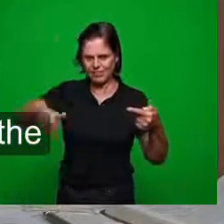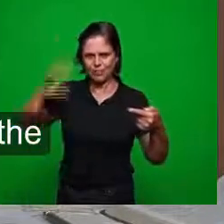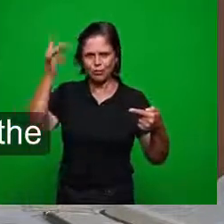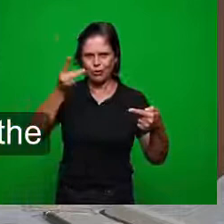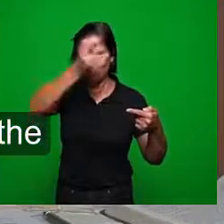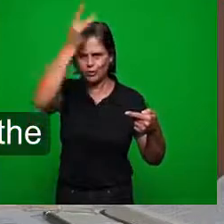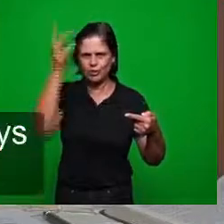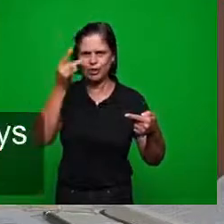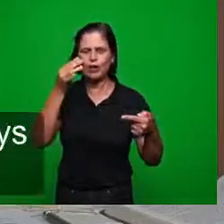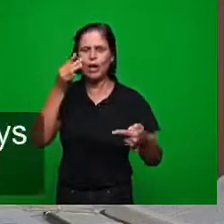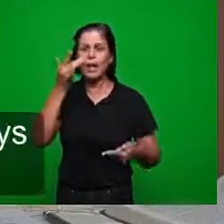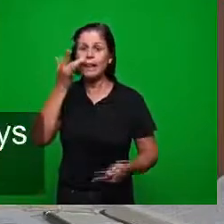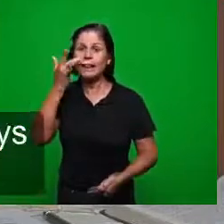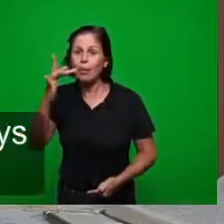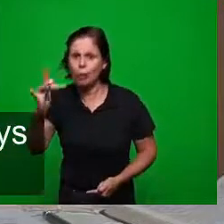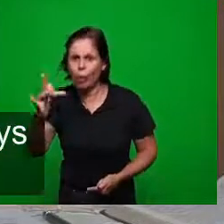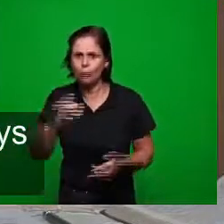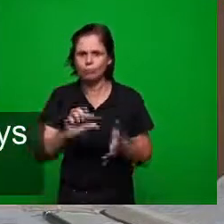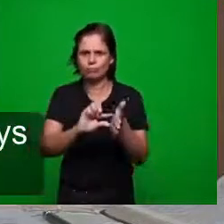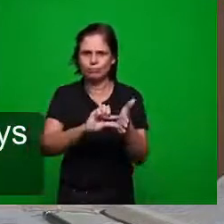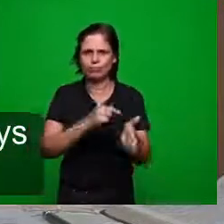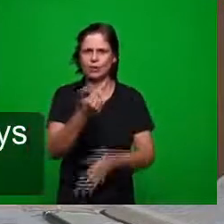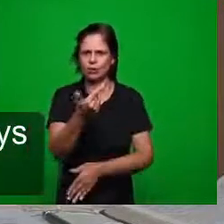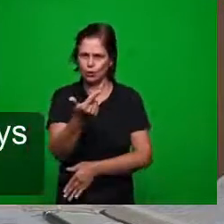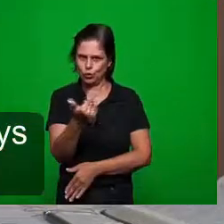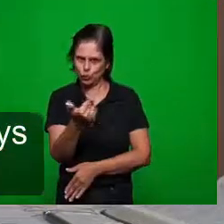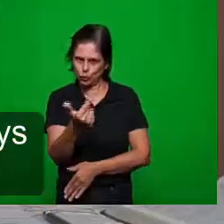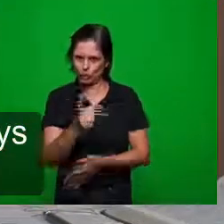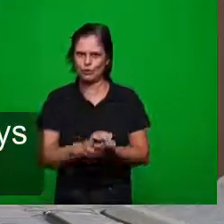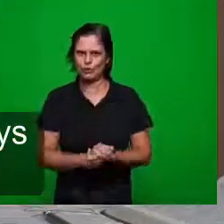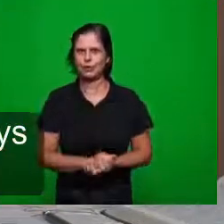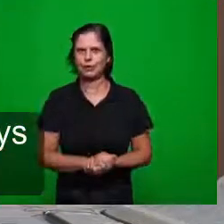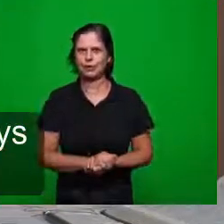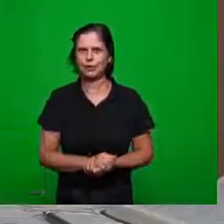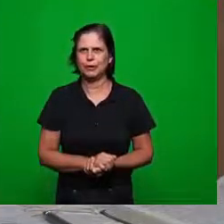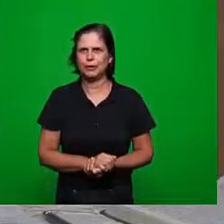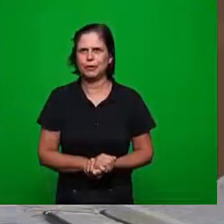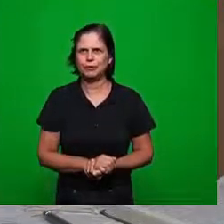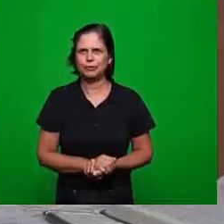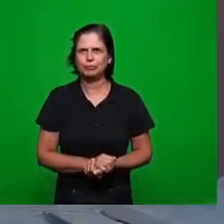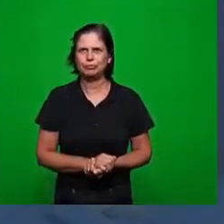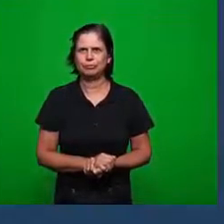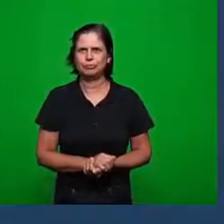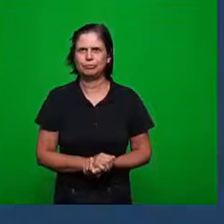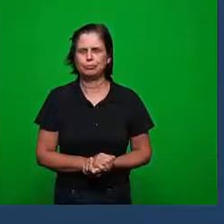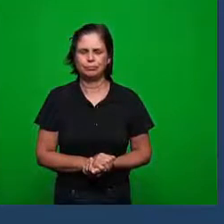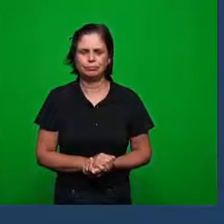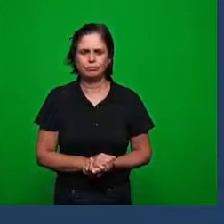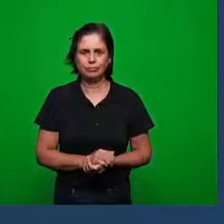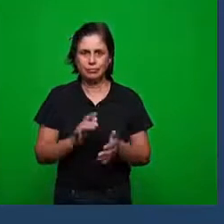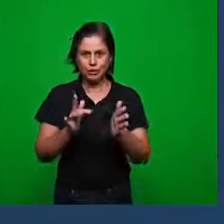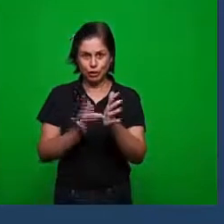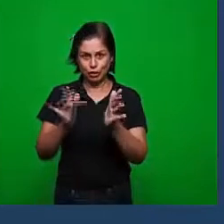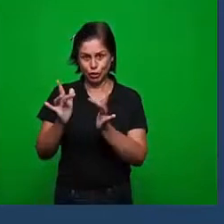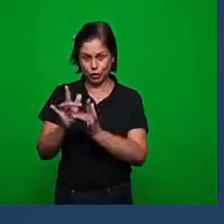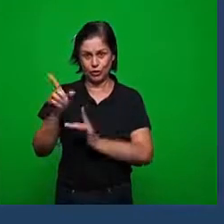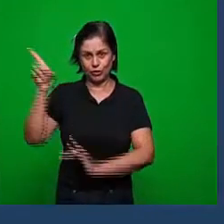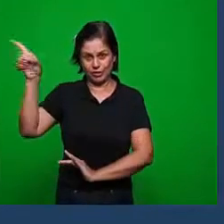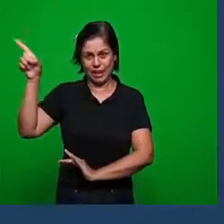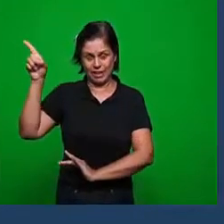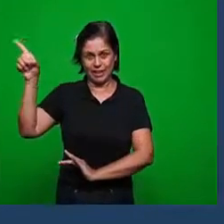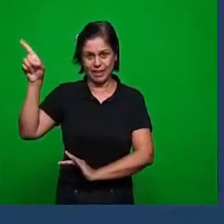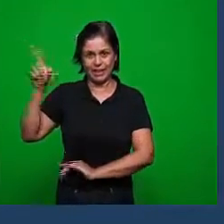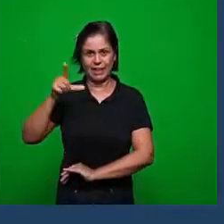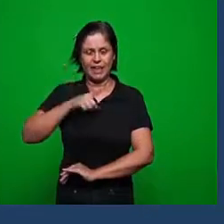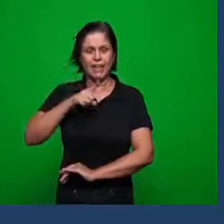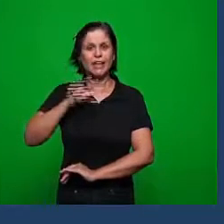operação de temor então lá no versículo 12 está a expressão isto diz aquele que tem a espada aguda